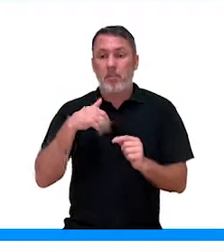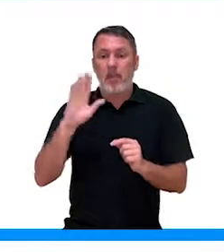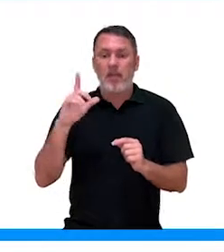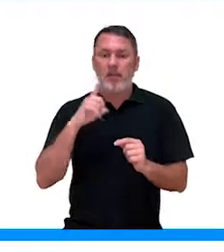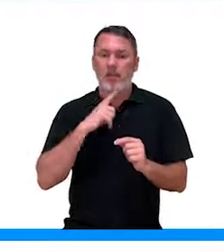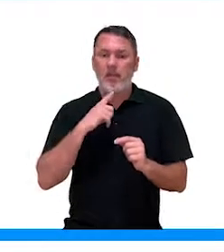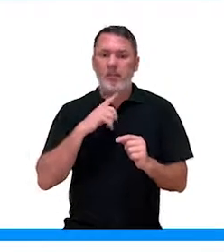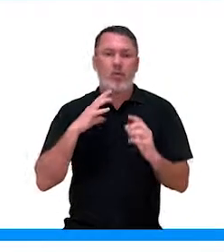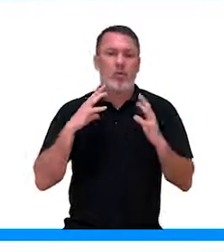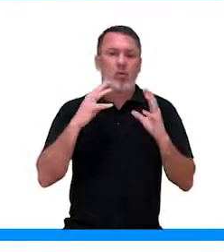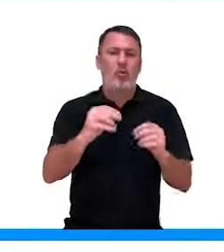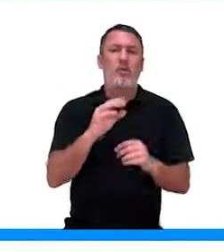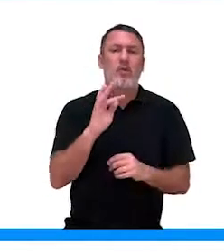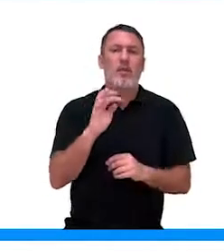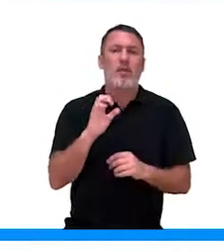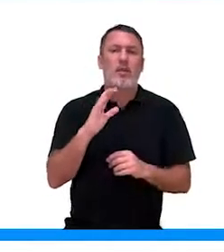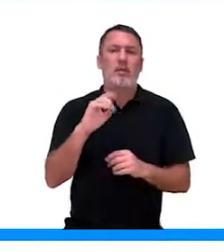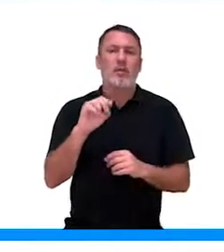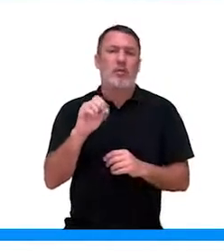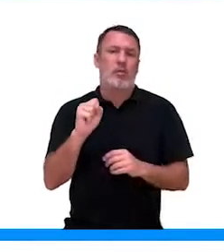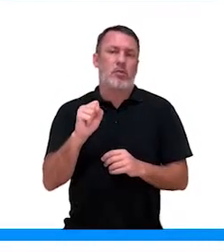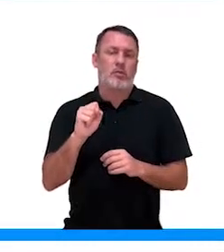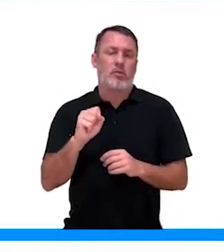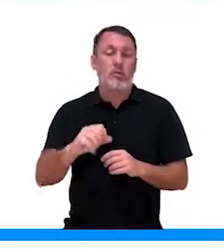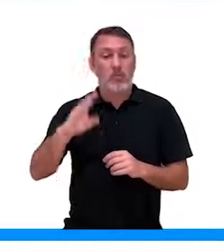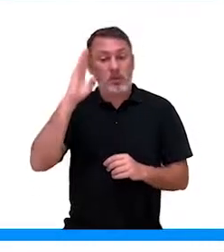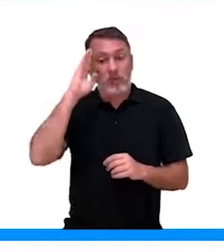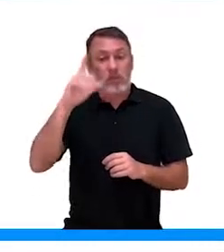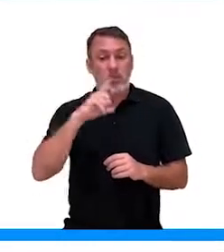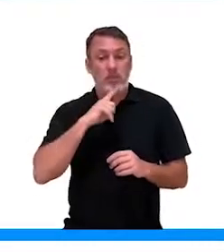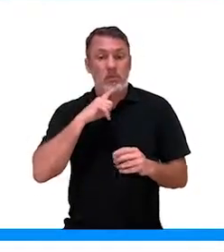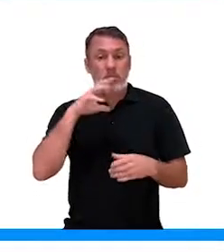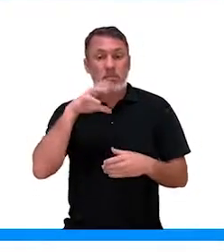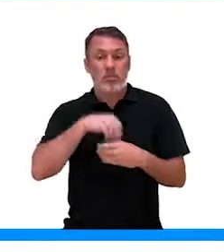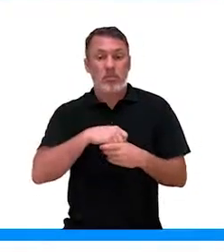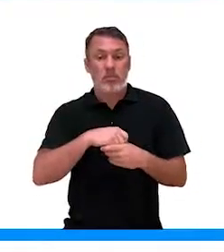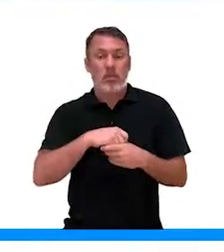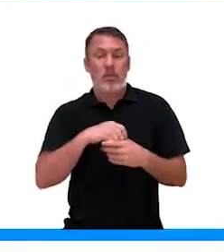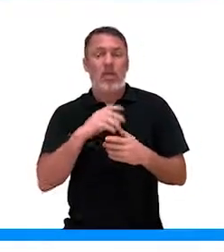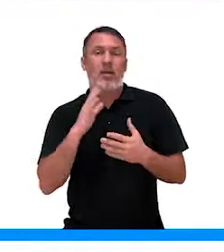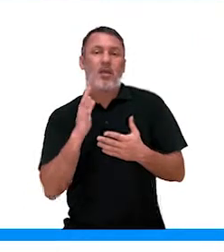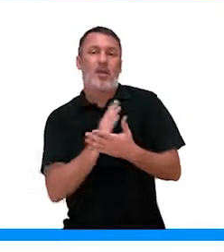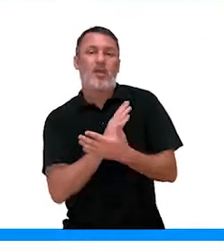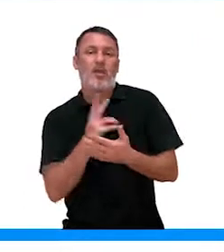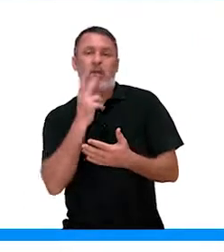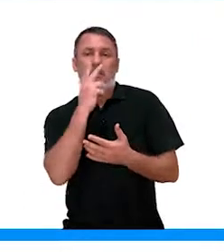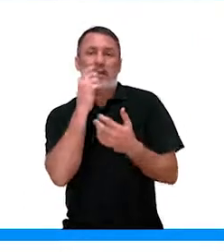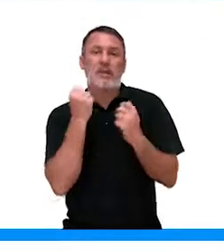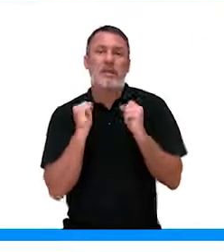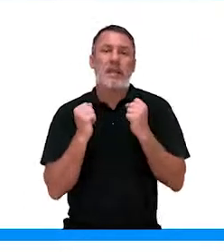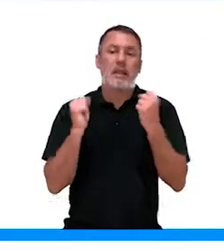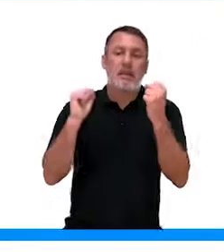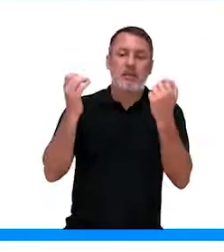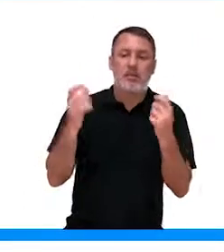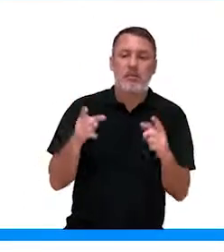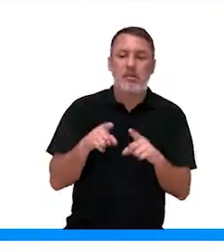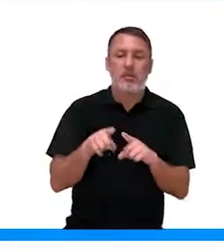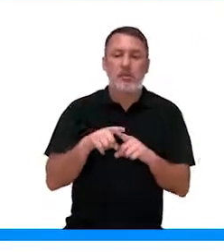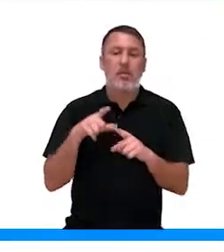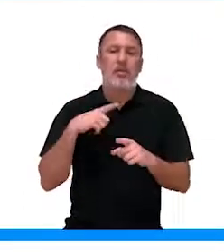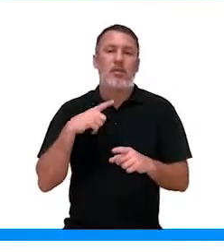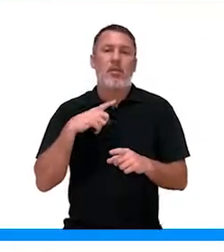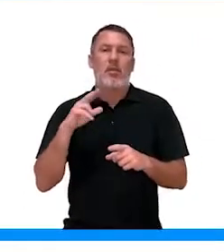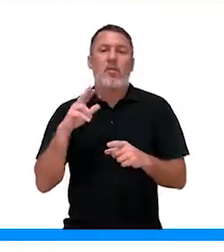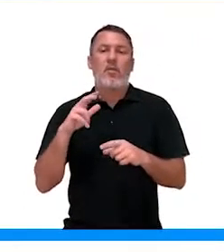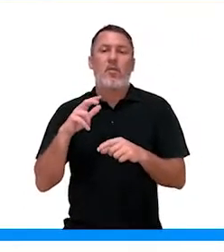praticamente em todos os tecidos, principalmente naqueles que sofrem algum estresse, né, ou que estão